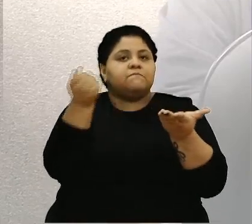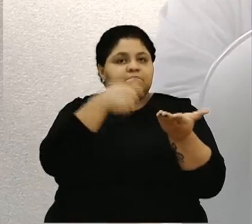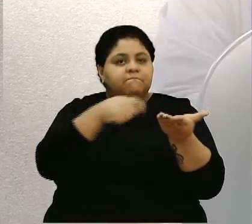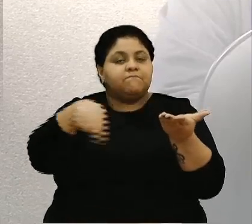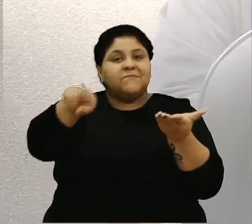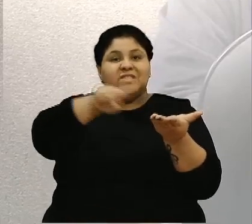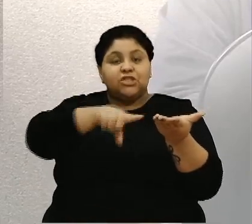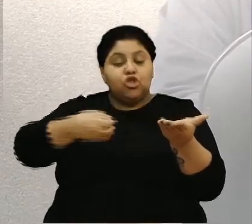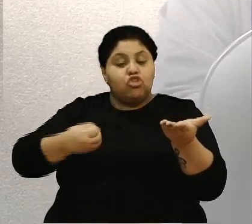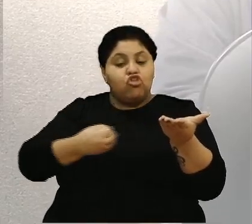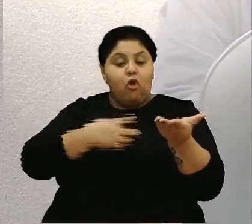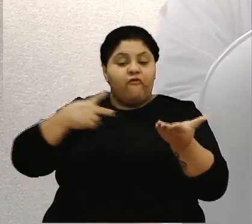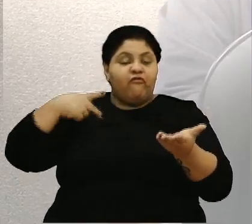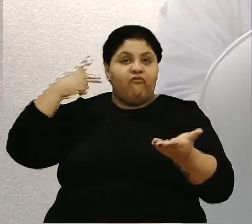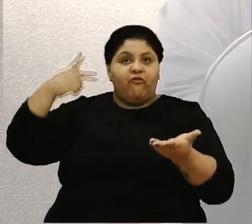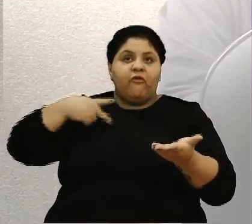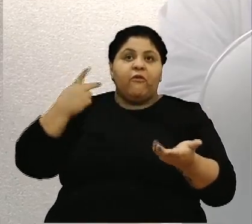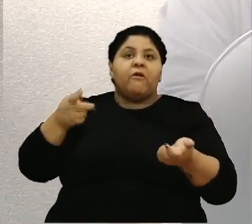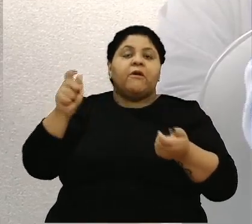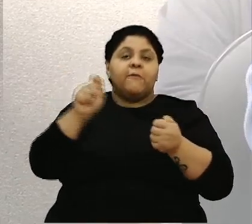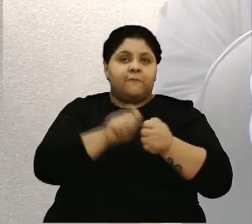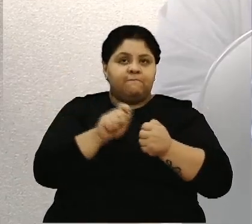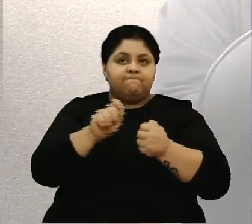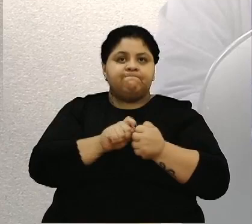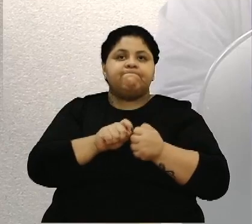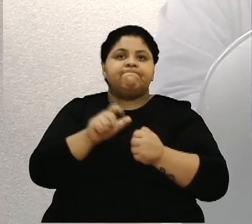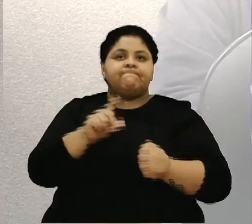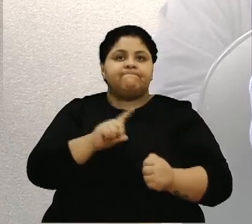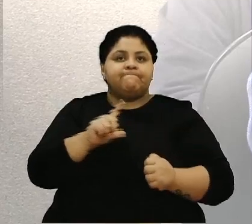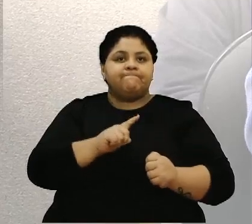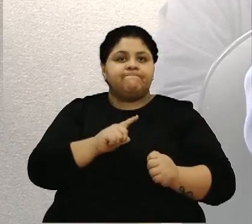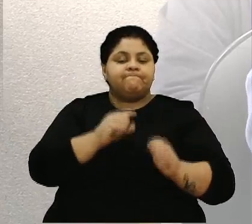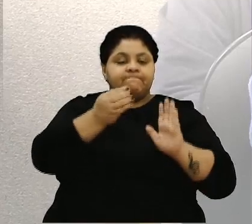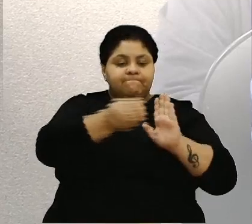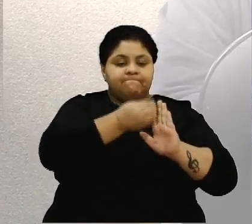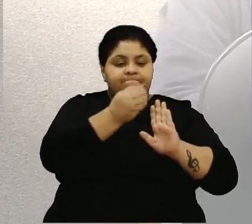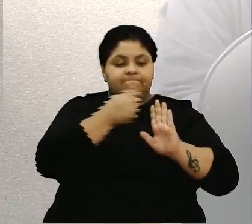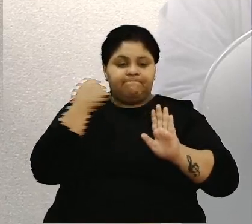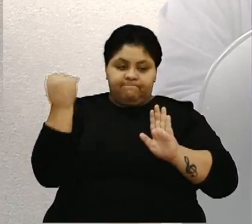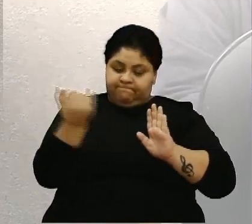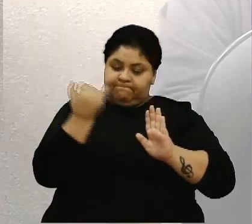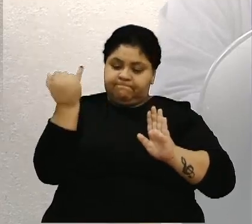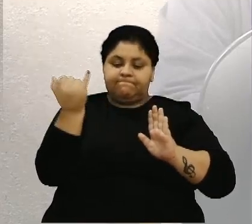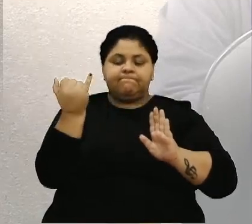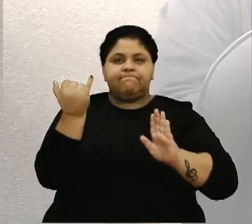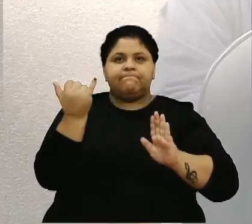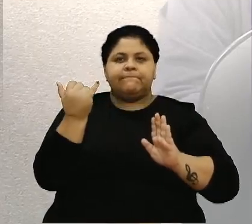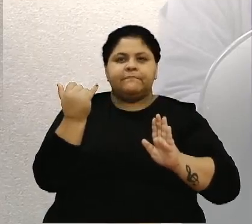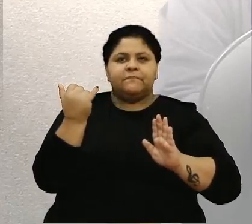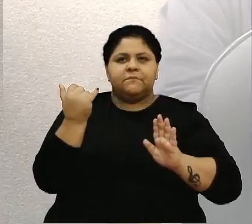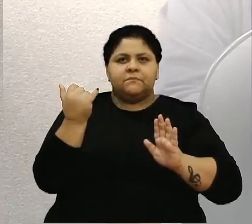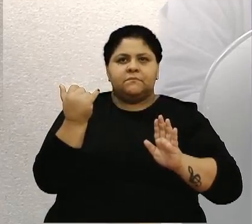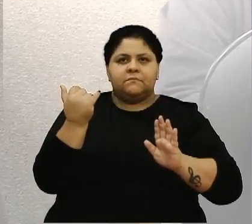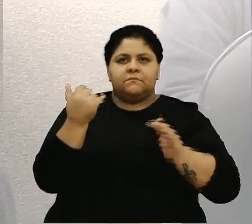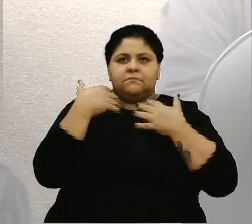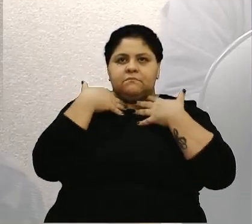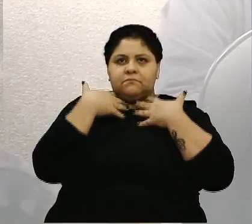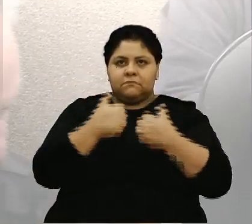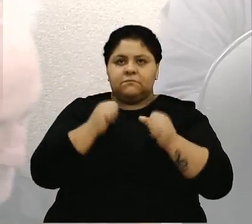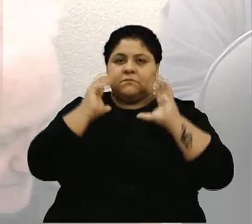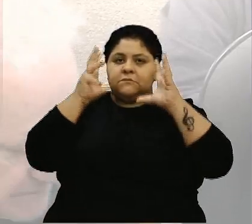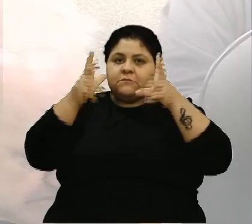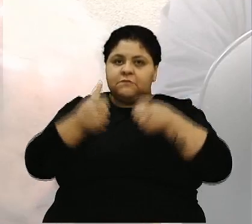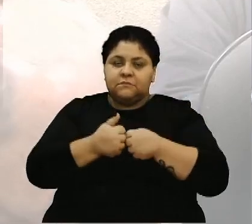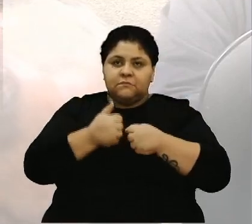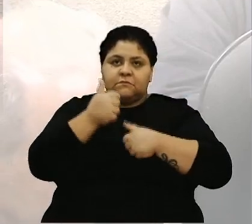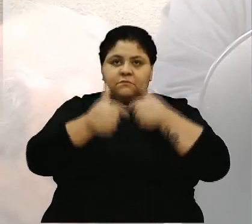novas políticas sejam executadas e que se tenha um orçamento importante para secretarias e para todos aqueles